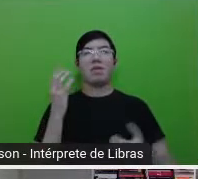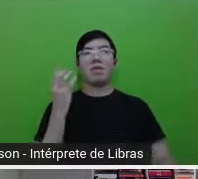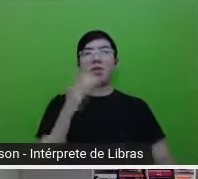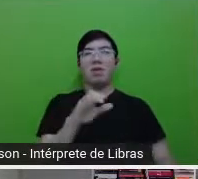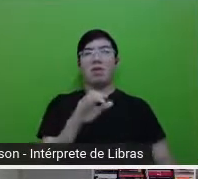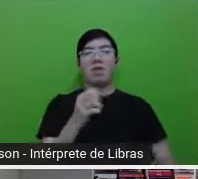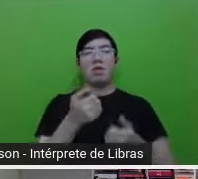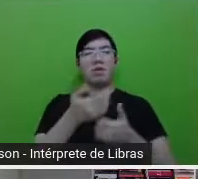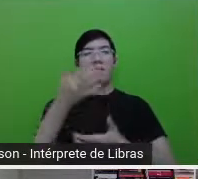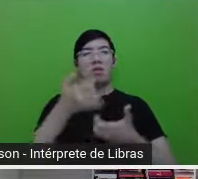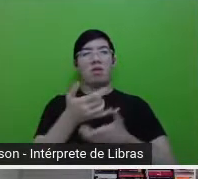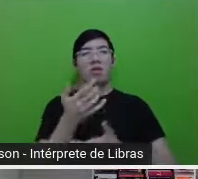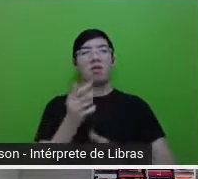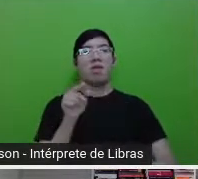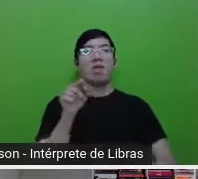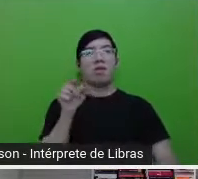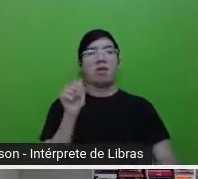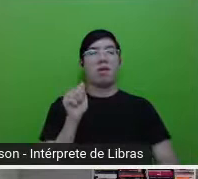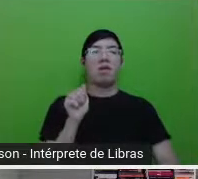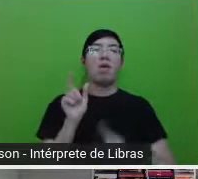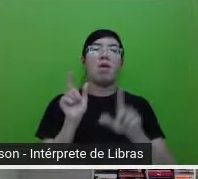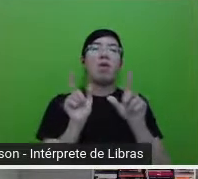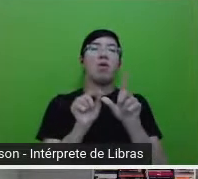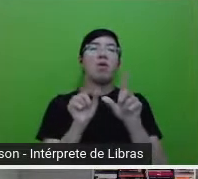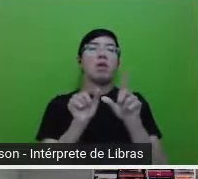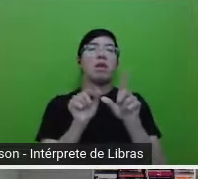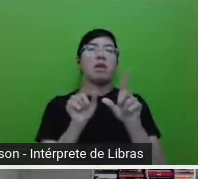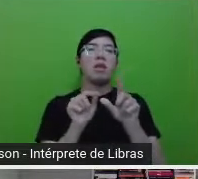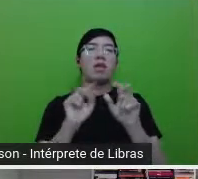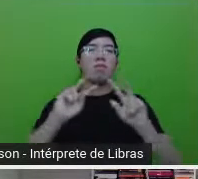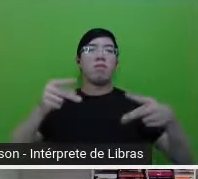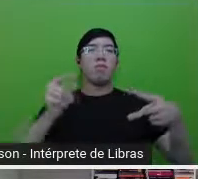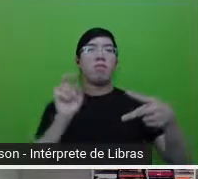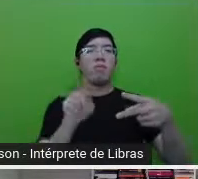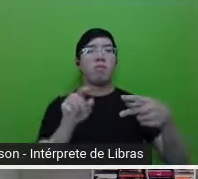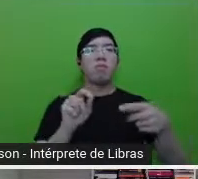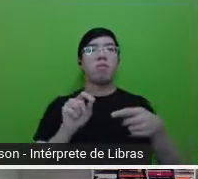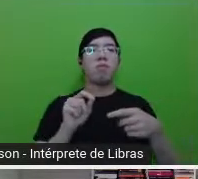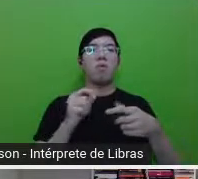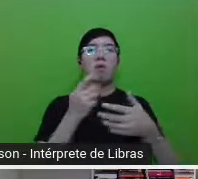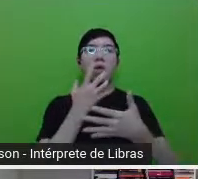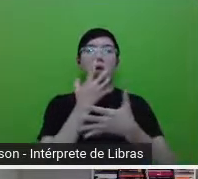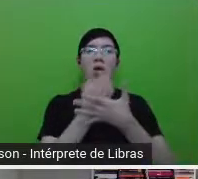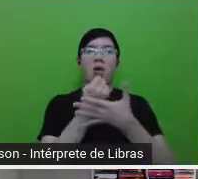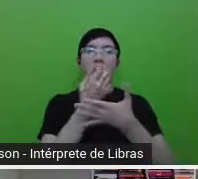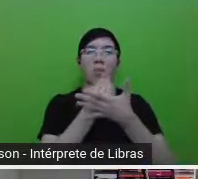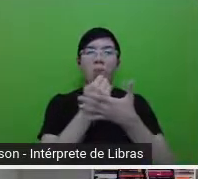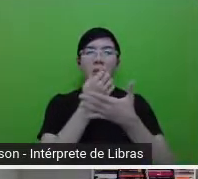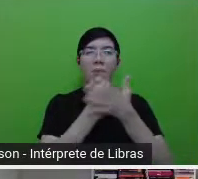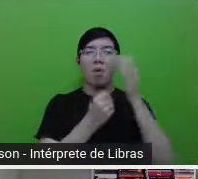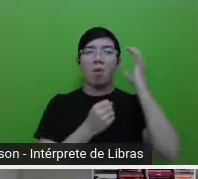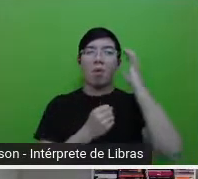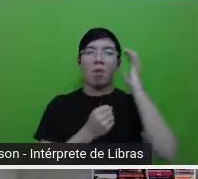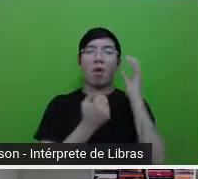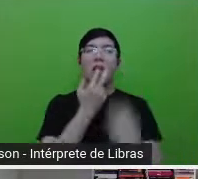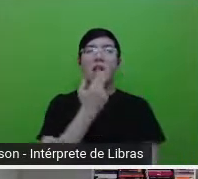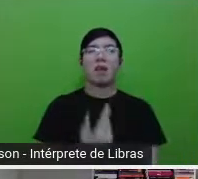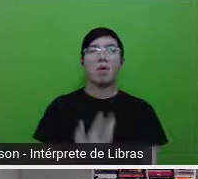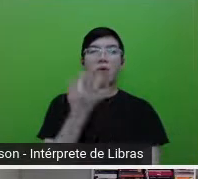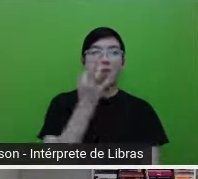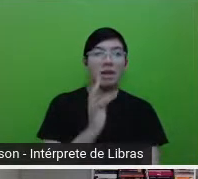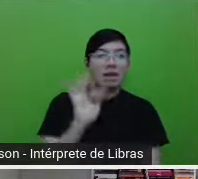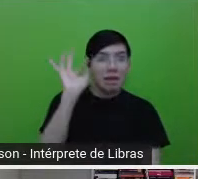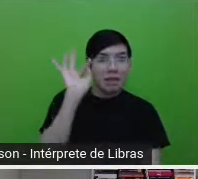o endereço para esse podcast aí da Amiga Genial Lamy Rodigios em francês, e aí veja,